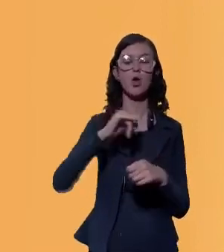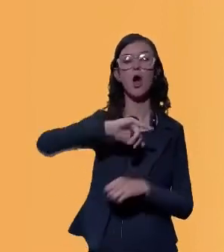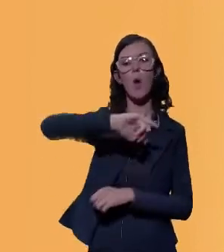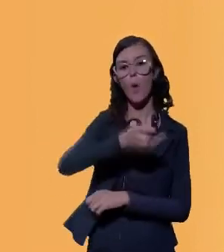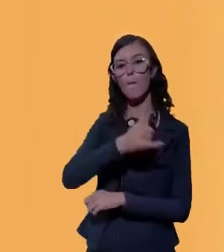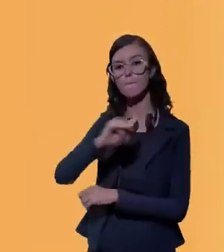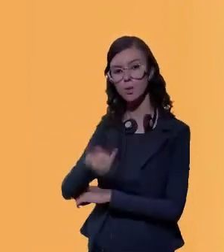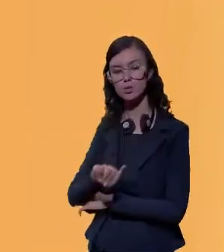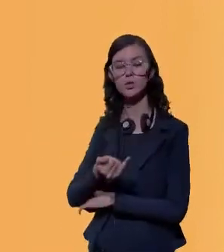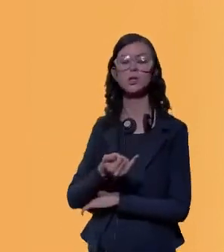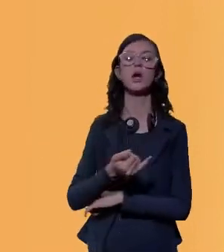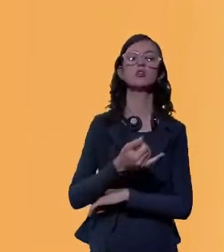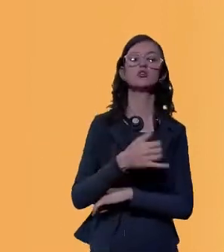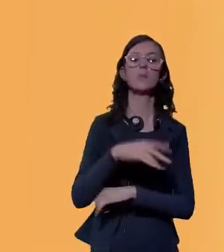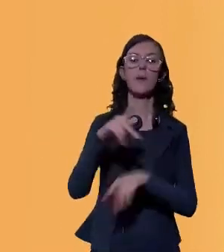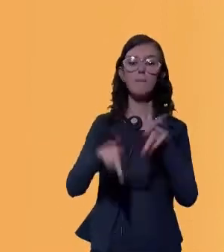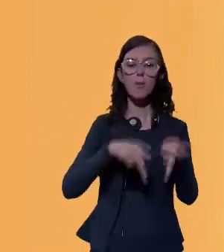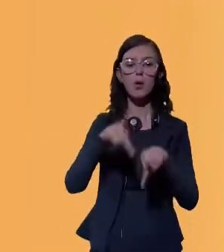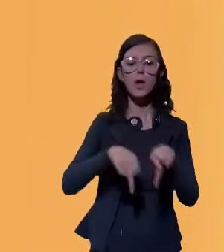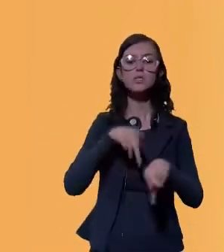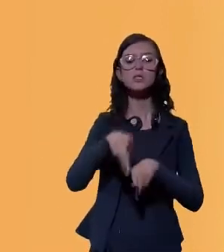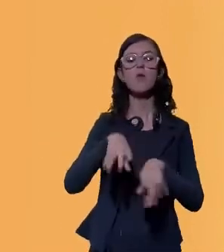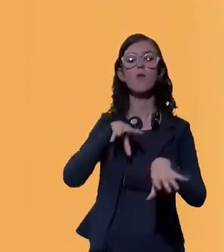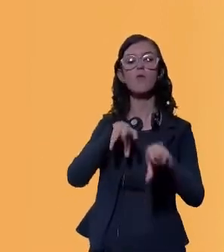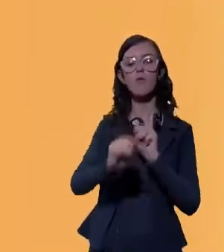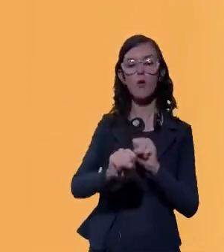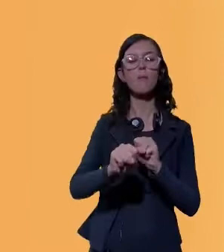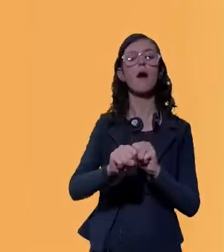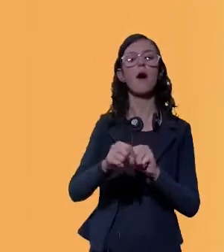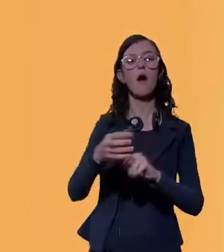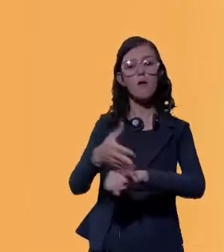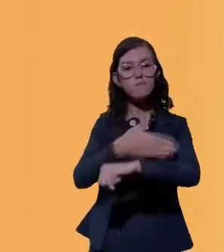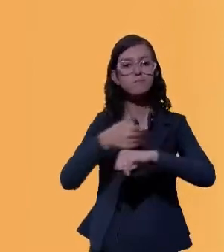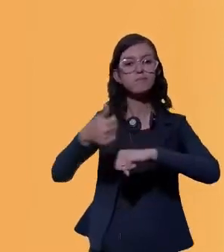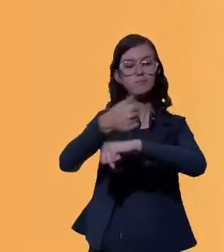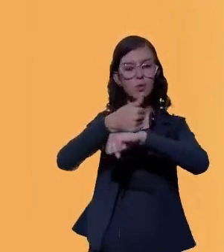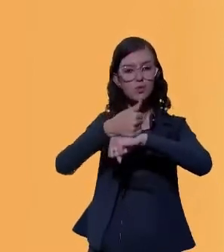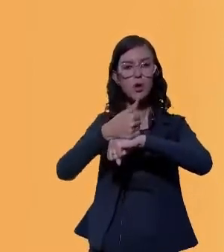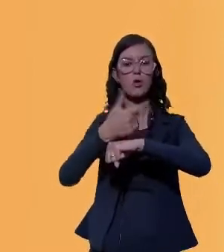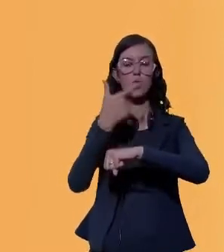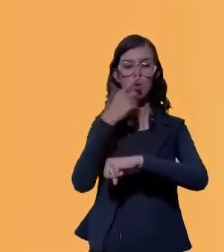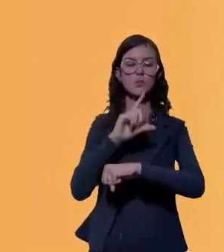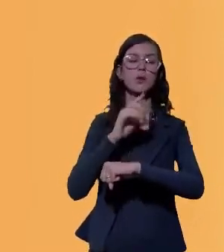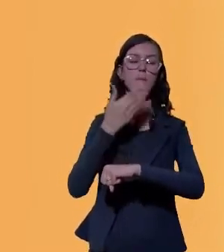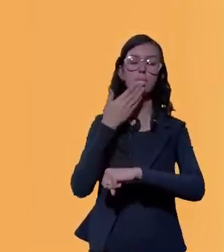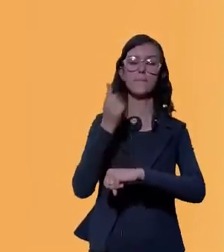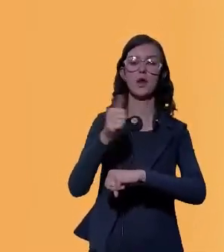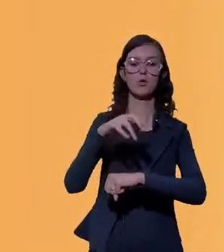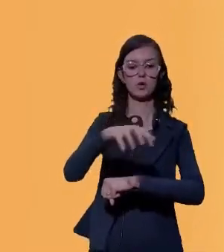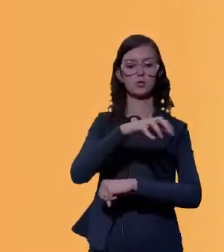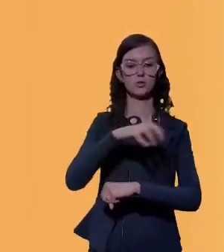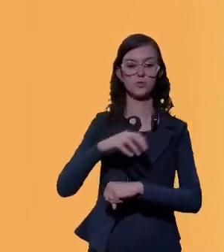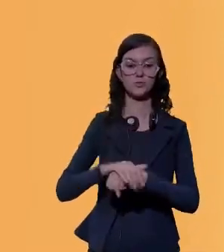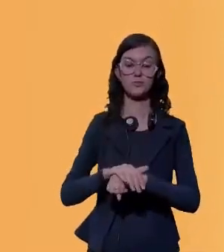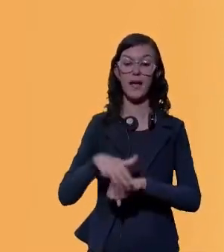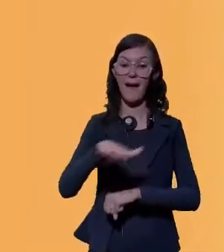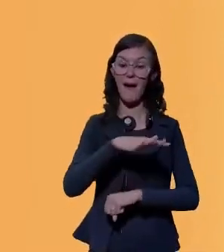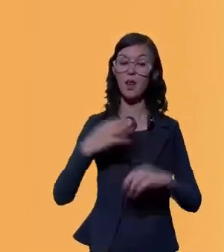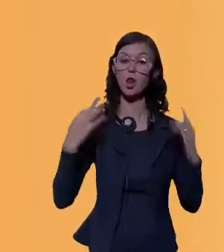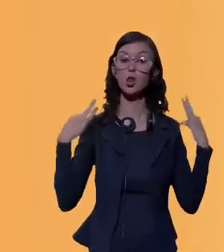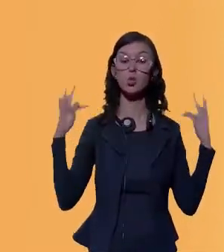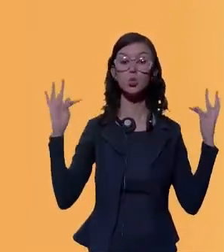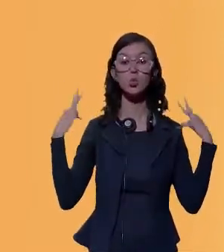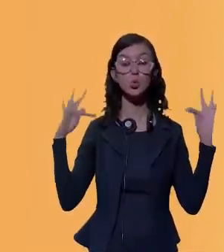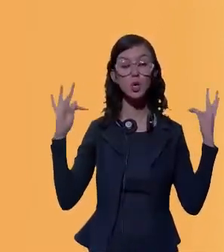população se capacitar a produzir efeitos multiplicadores para a região. A parte de turismo e o